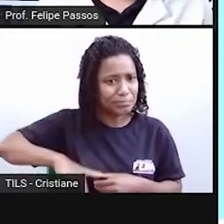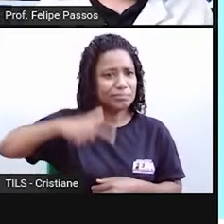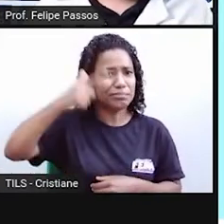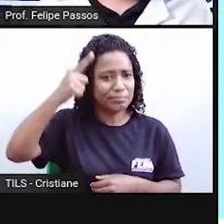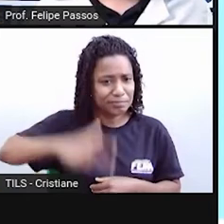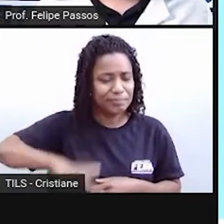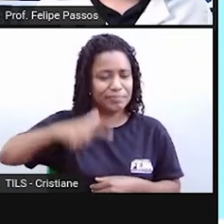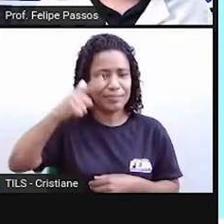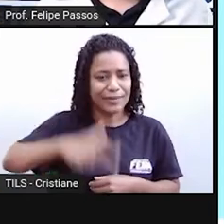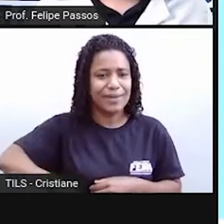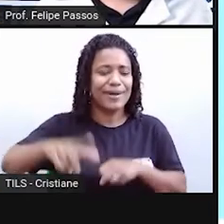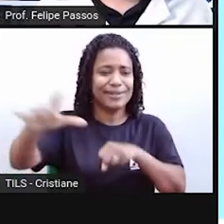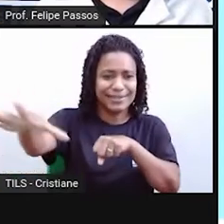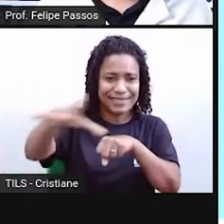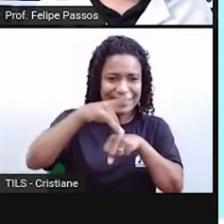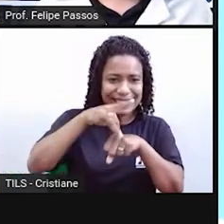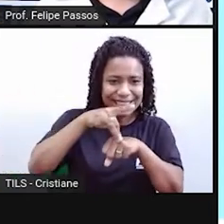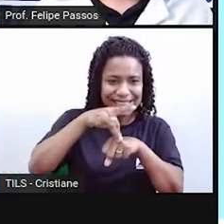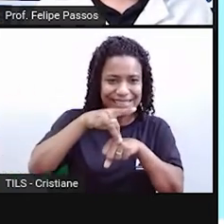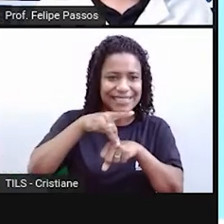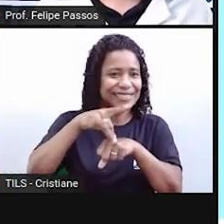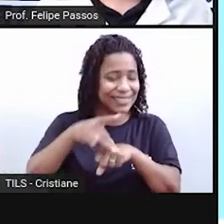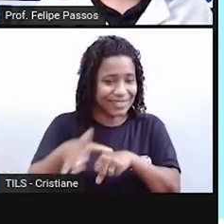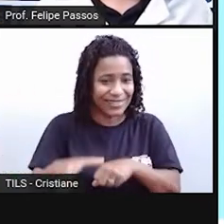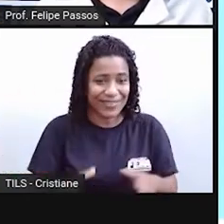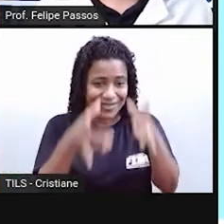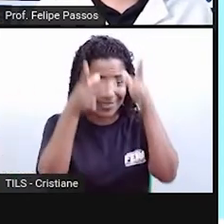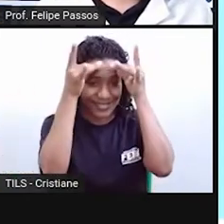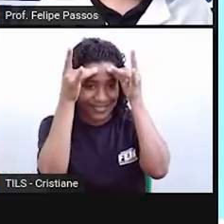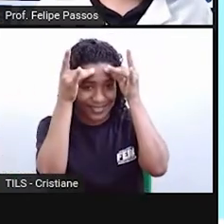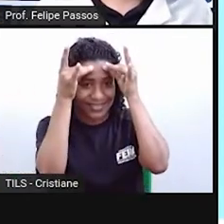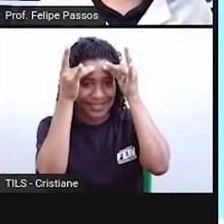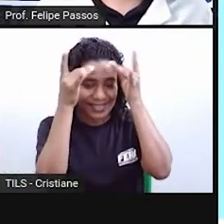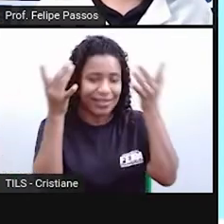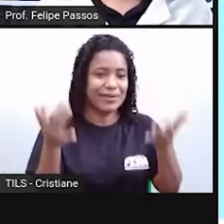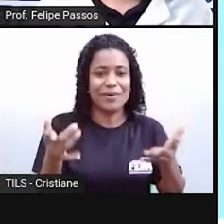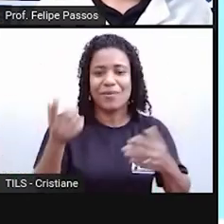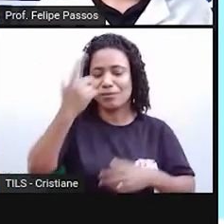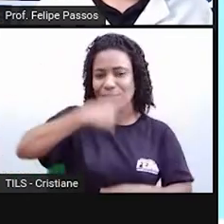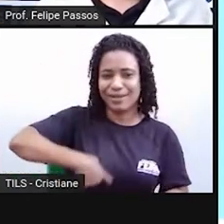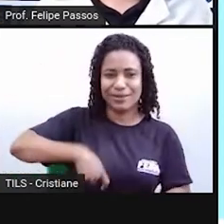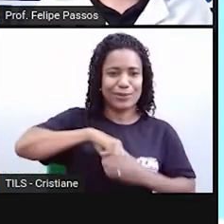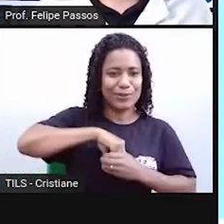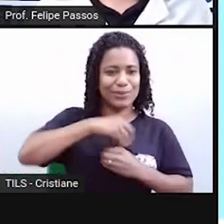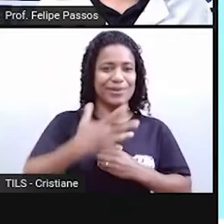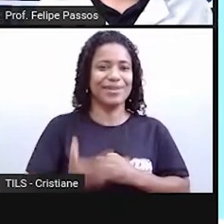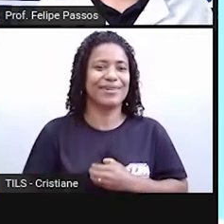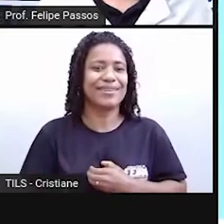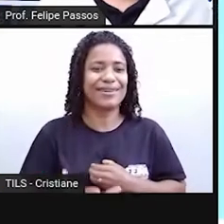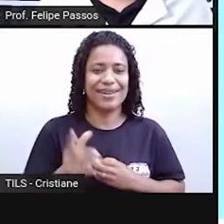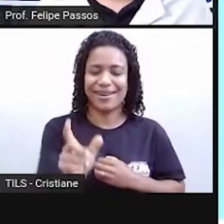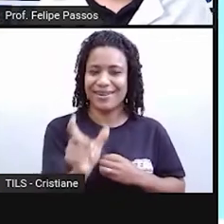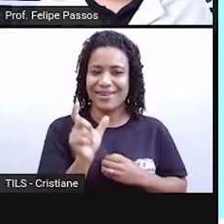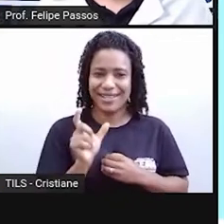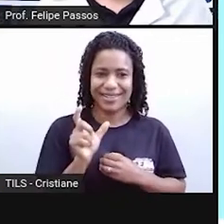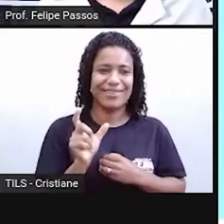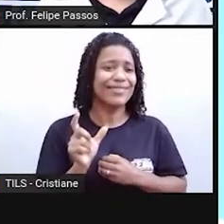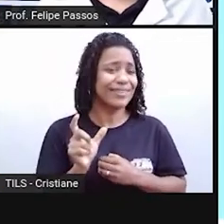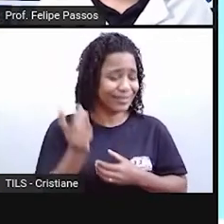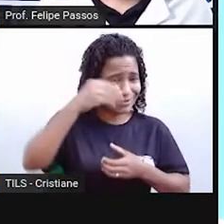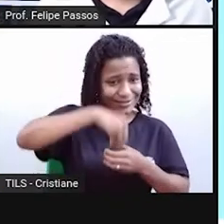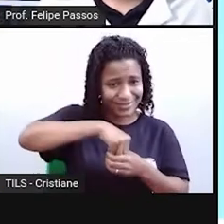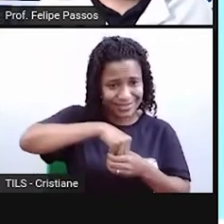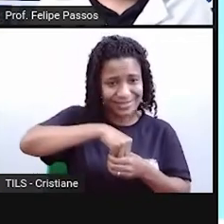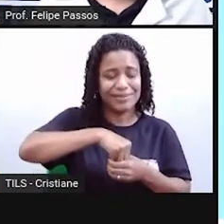anexada ao cotidiano, a objetos, a expressões, a atitudes do cotidiano, ela vai acabar entrando para a